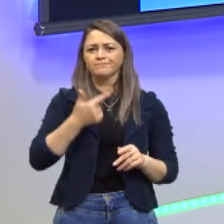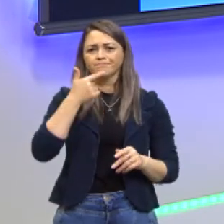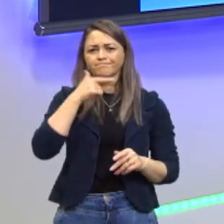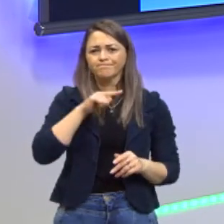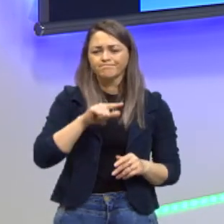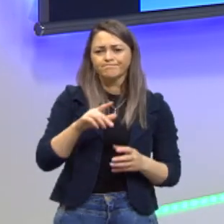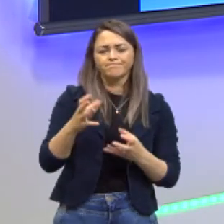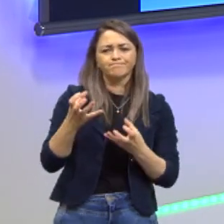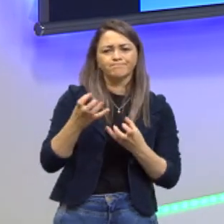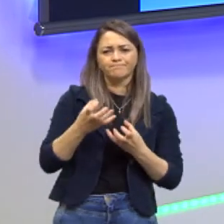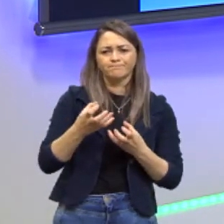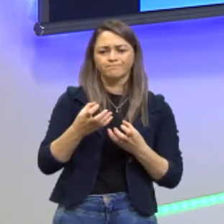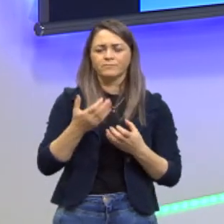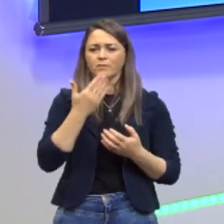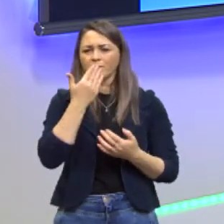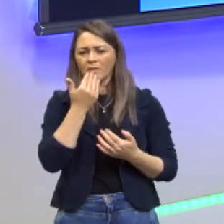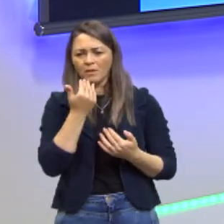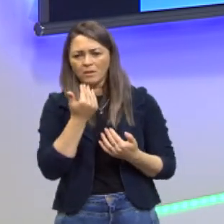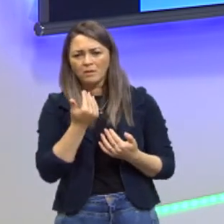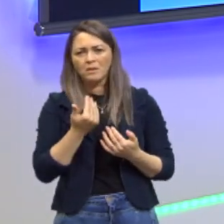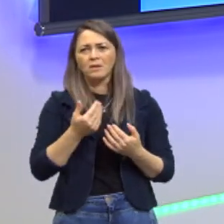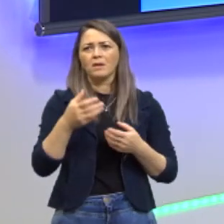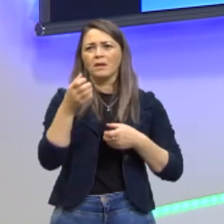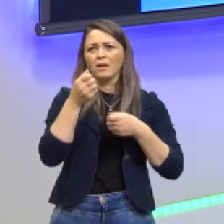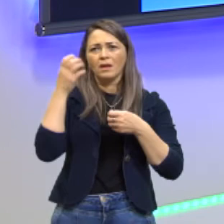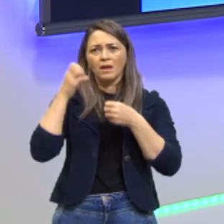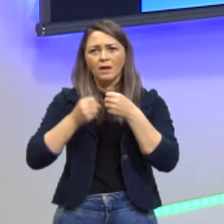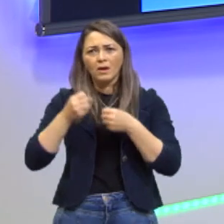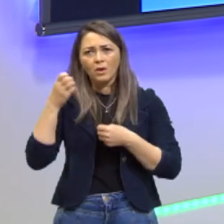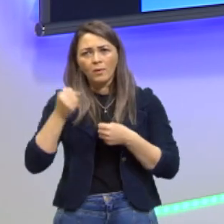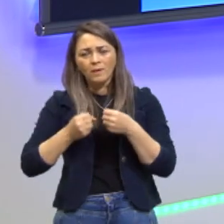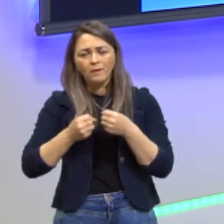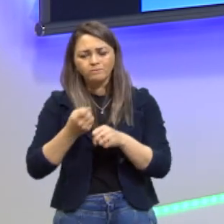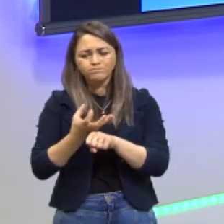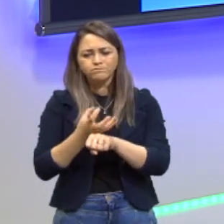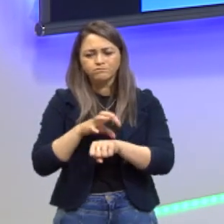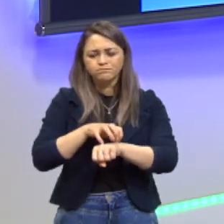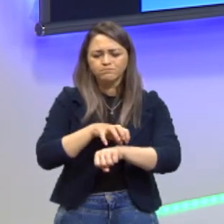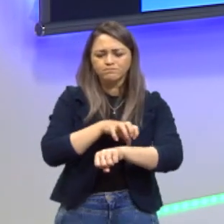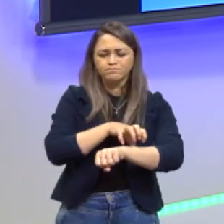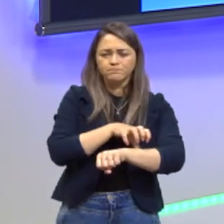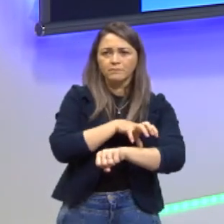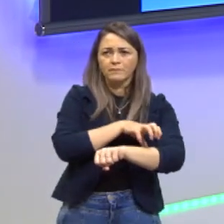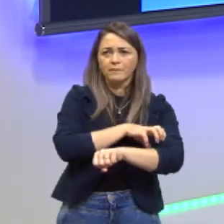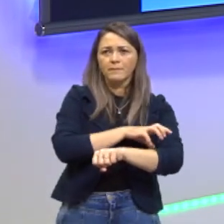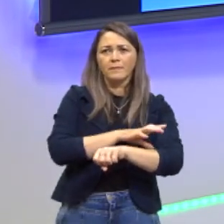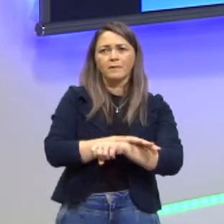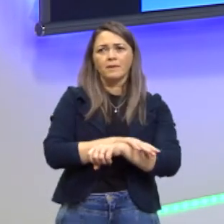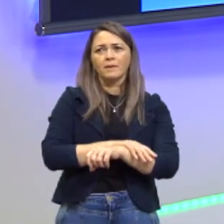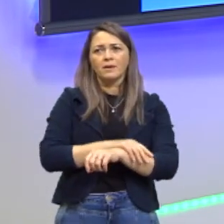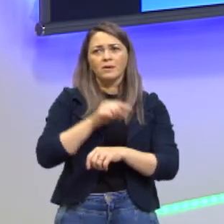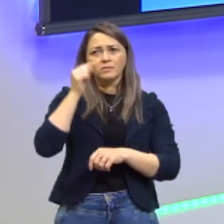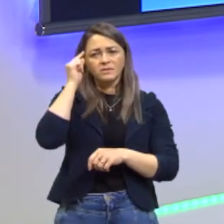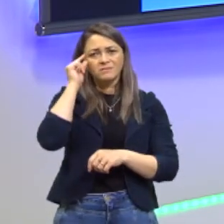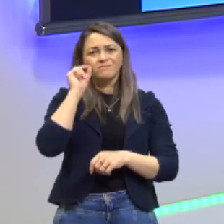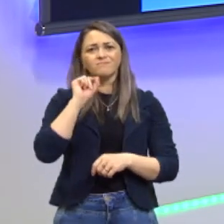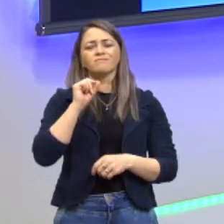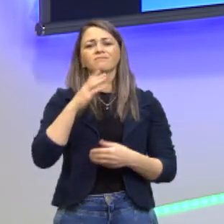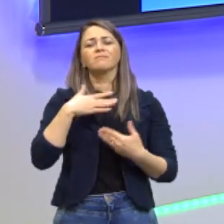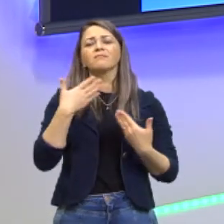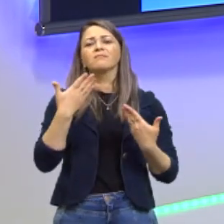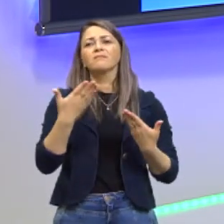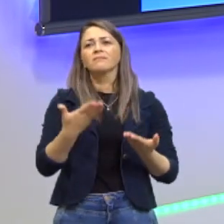lactose, ao glúten, né? Alergias. E nós pensamos, nós não sabemos de onde vem,